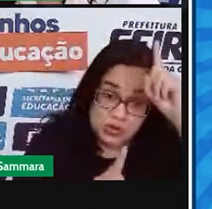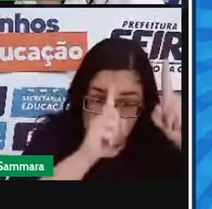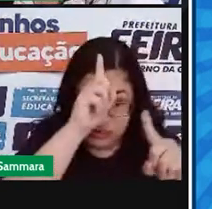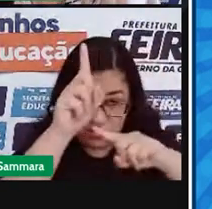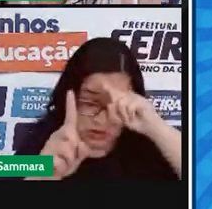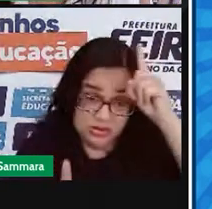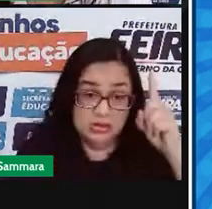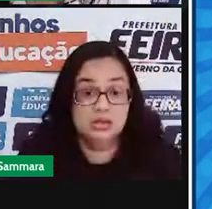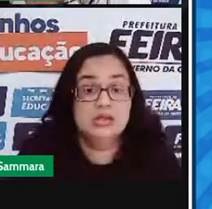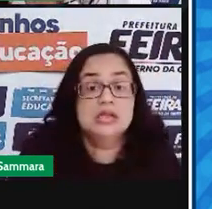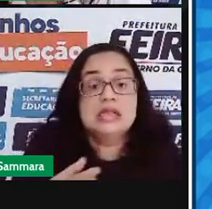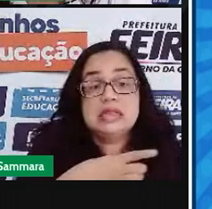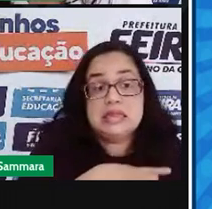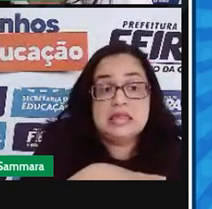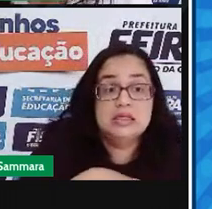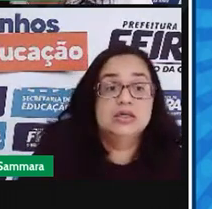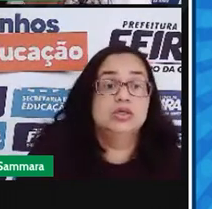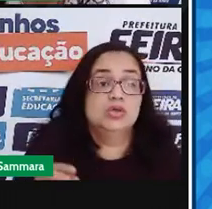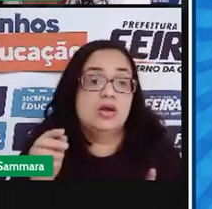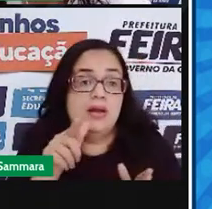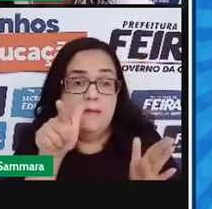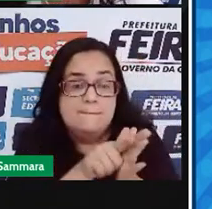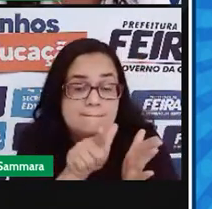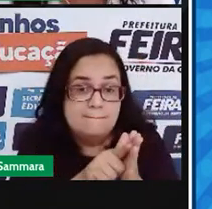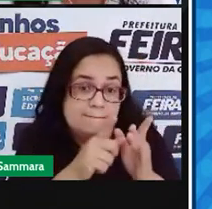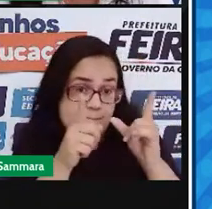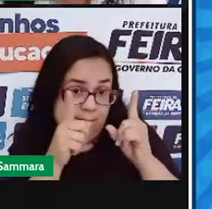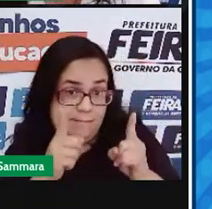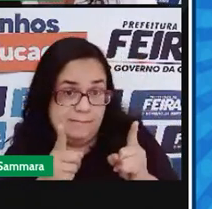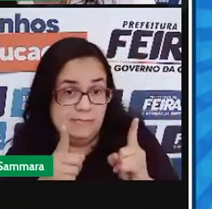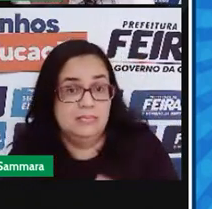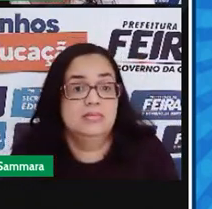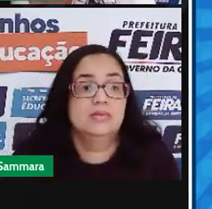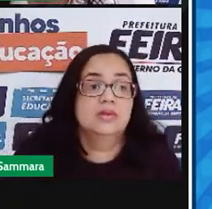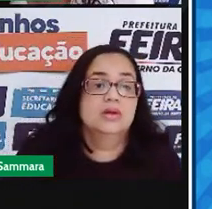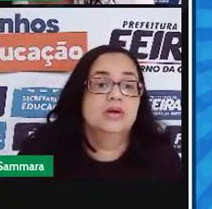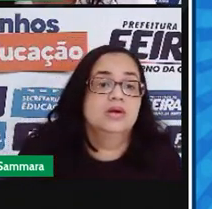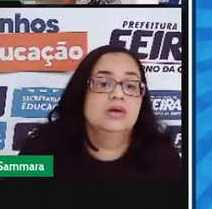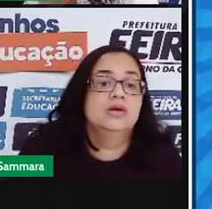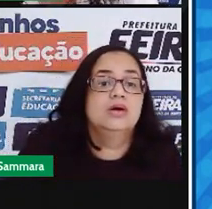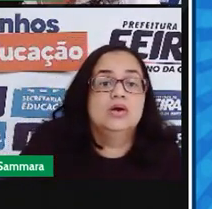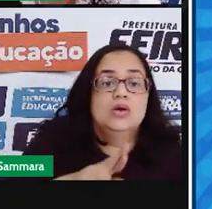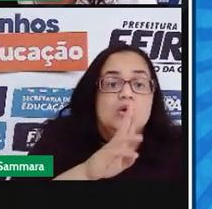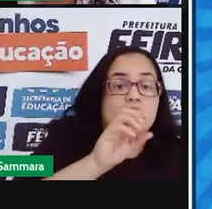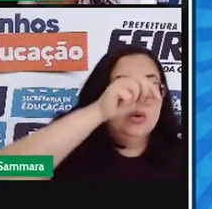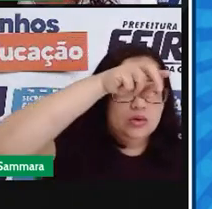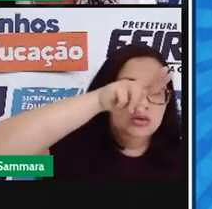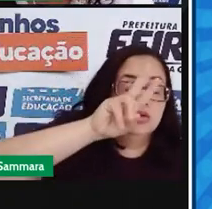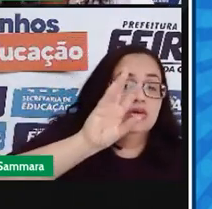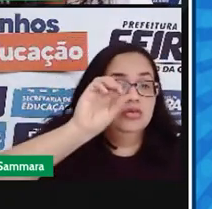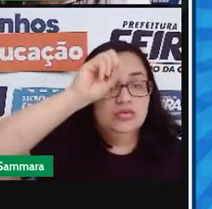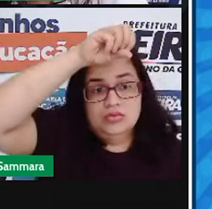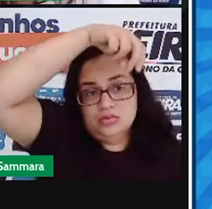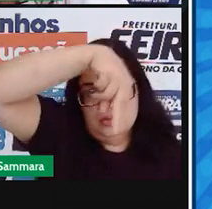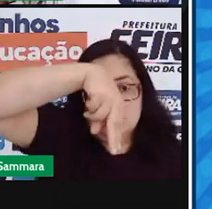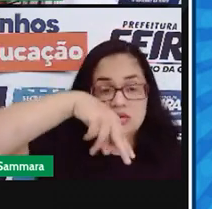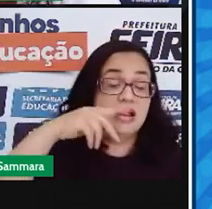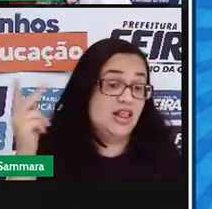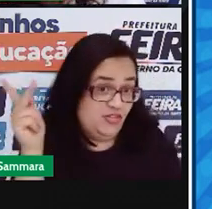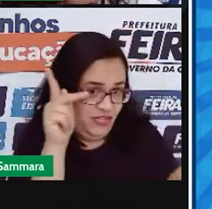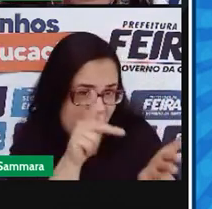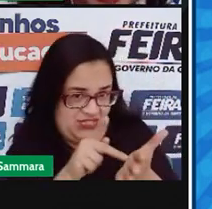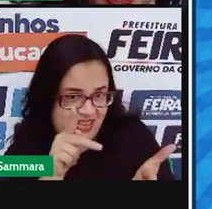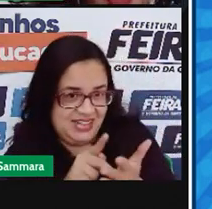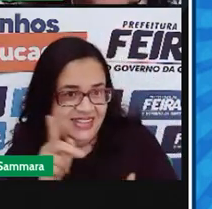só para a gente produzir o nosso panfleto. Ninguém está ligando para o seu Rony Von achando que é de